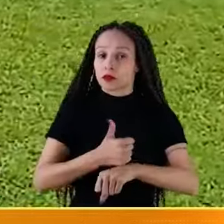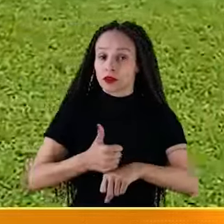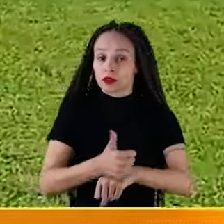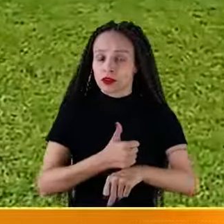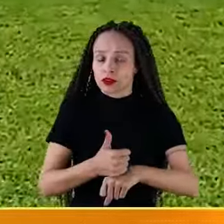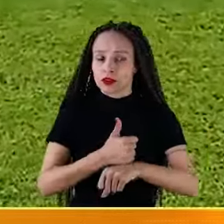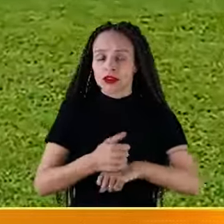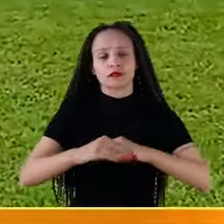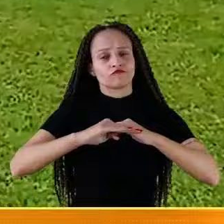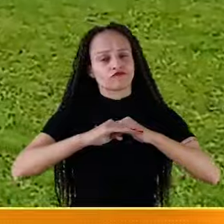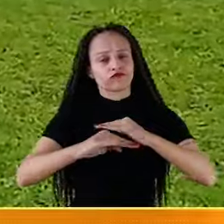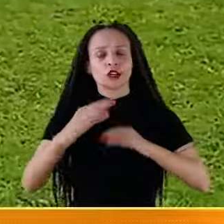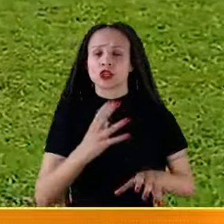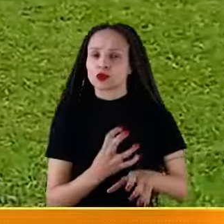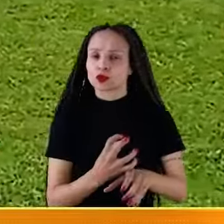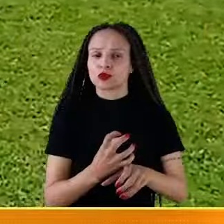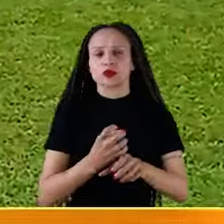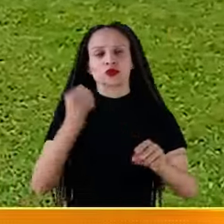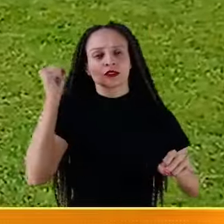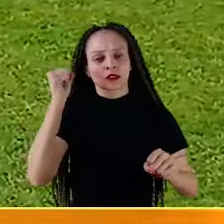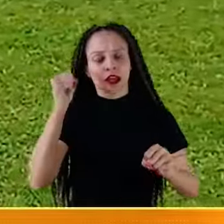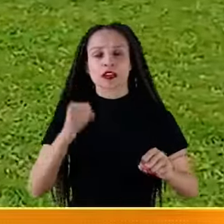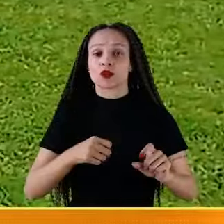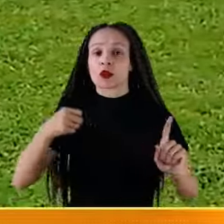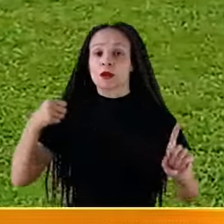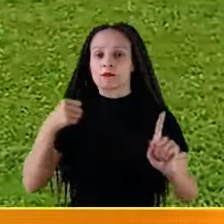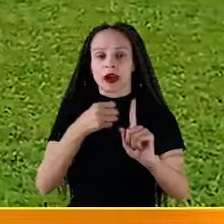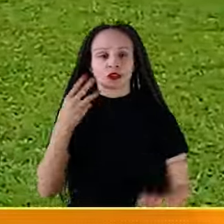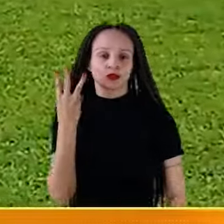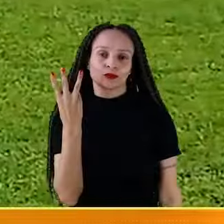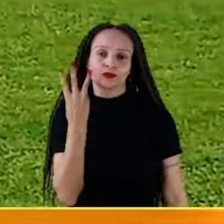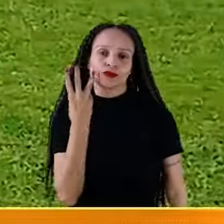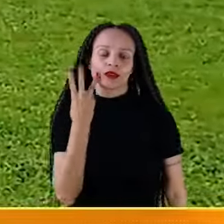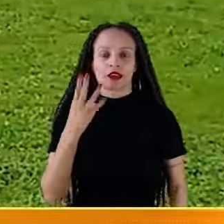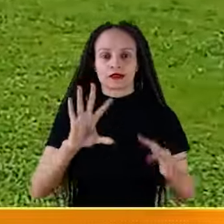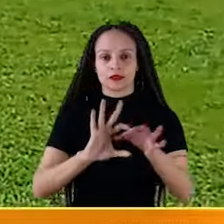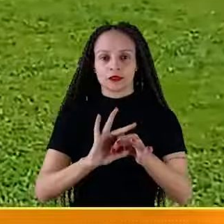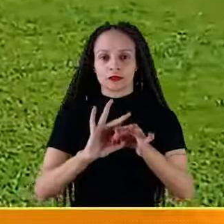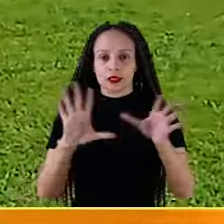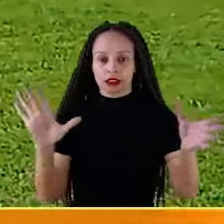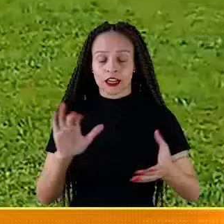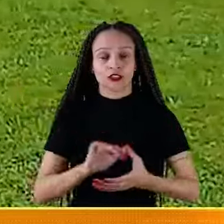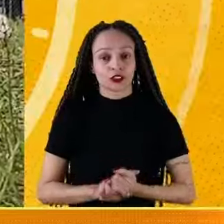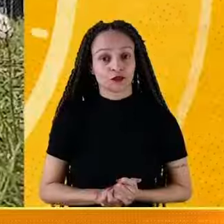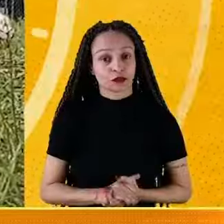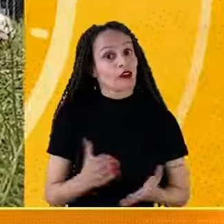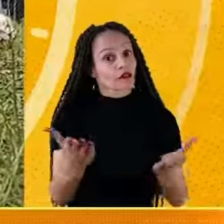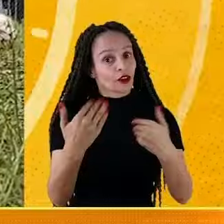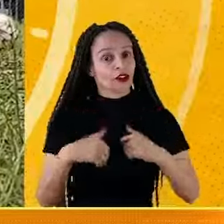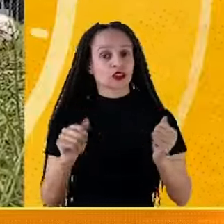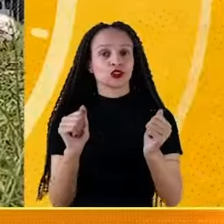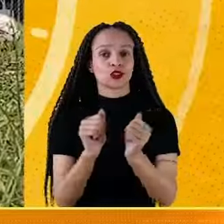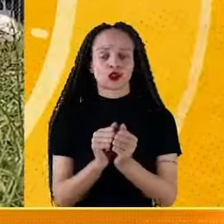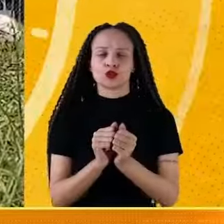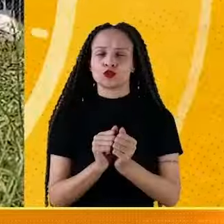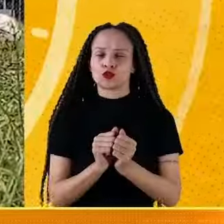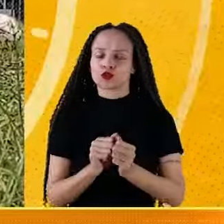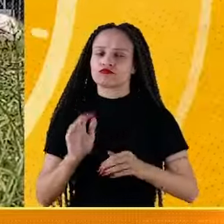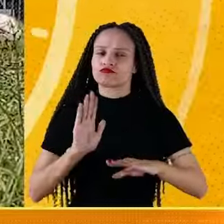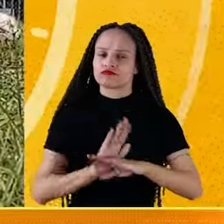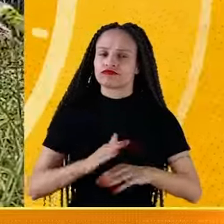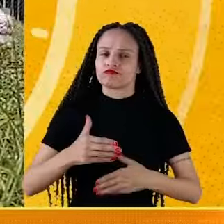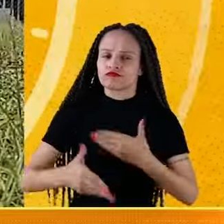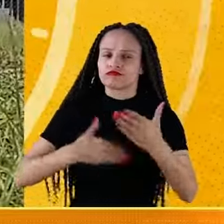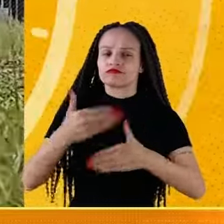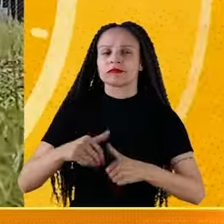profissionais consolidando o sucesso e impacto do Moleques da Liberdade. Junte-se a nós nessa